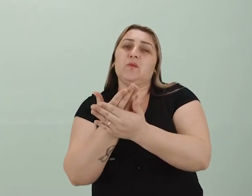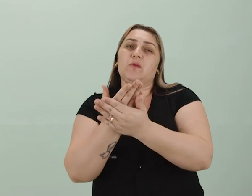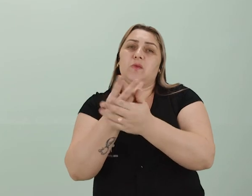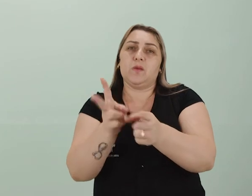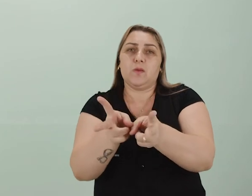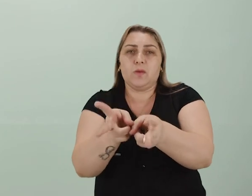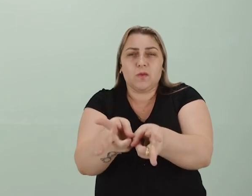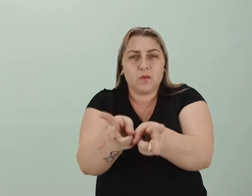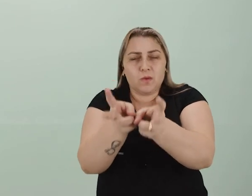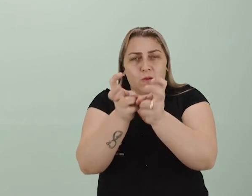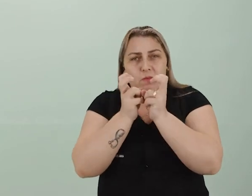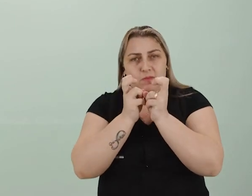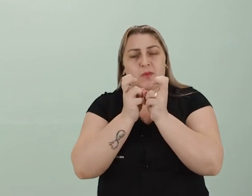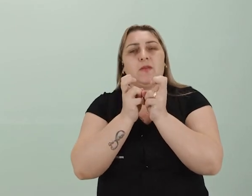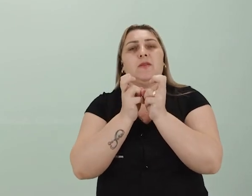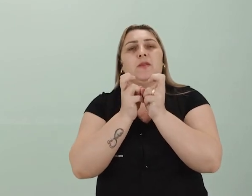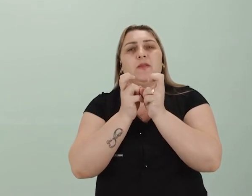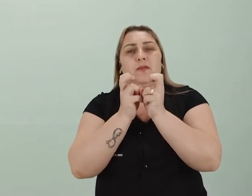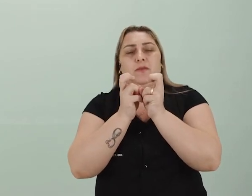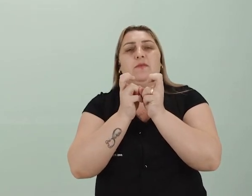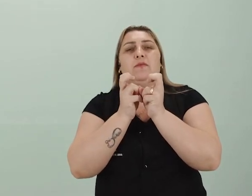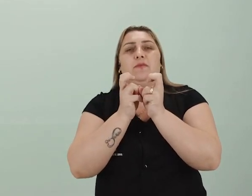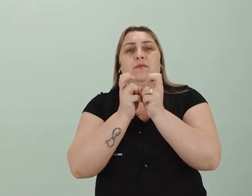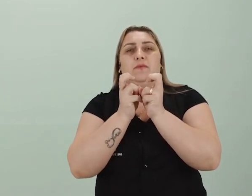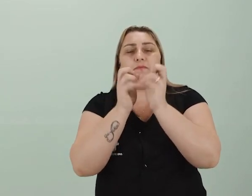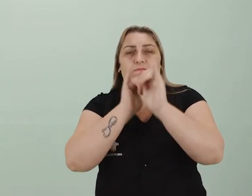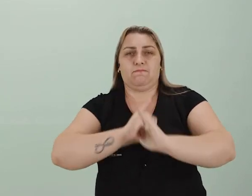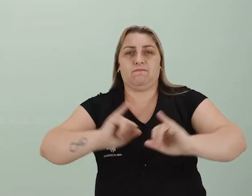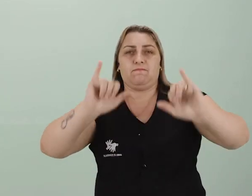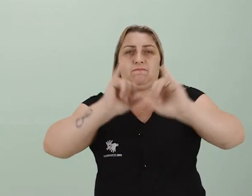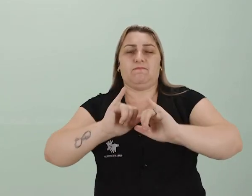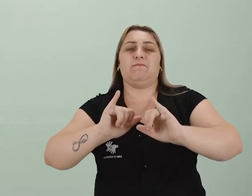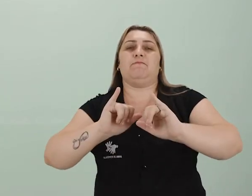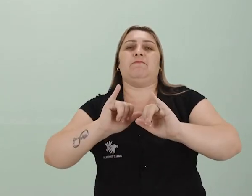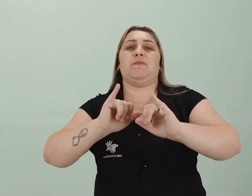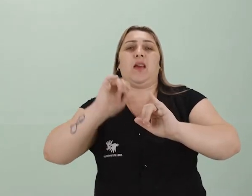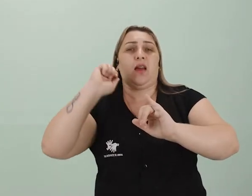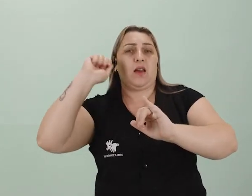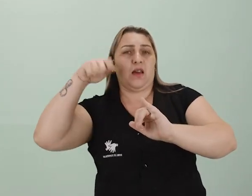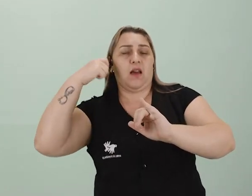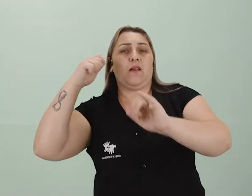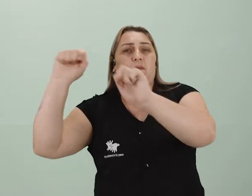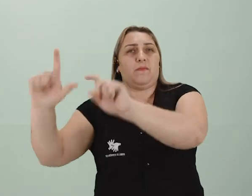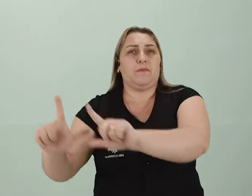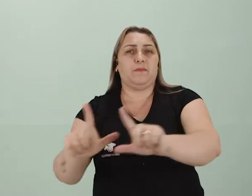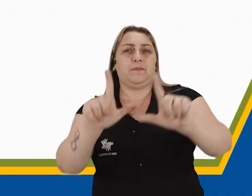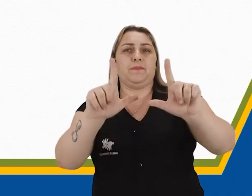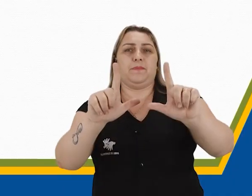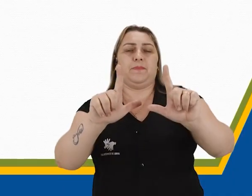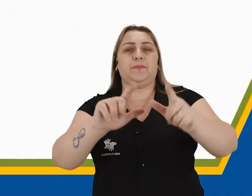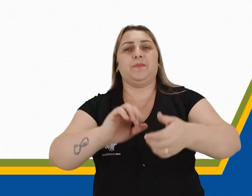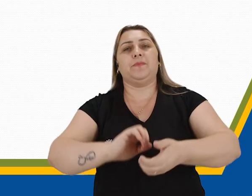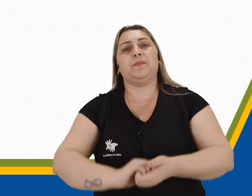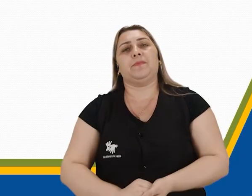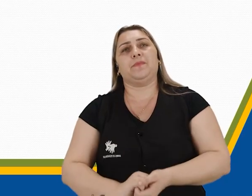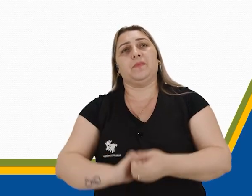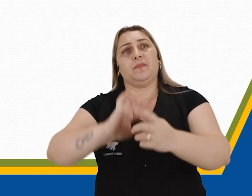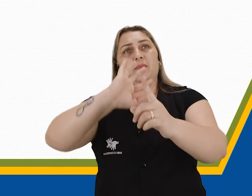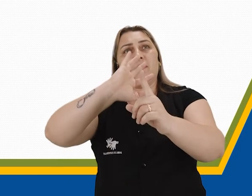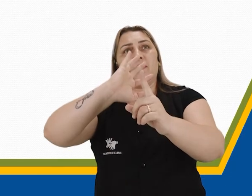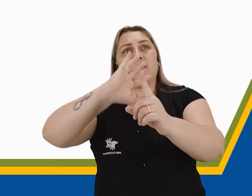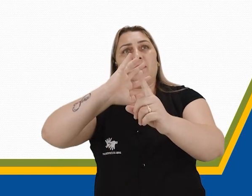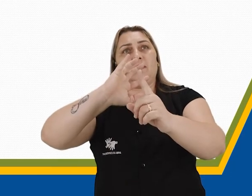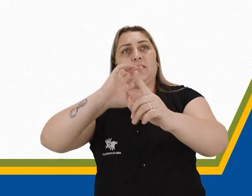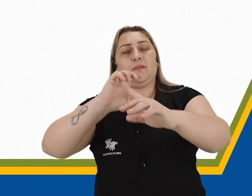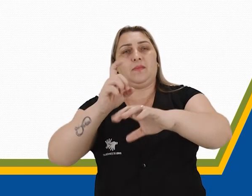observação das manifestações artísticas que ficaram para nós. Vamos ler um slide comigo? Arte rupestre,